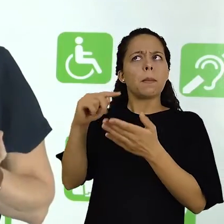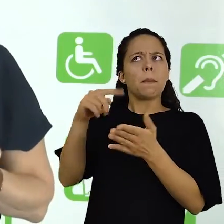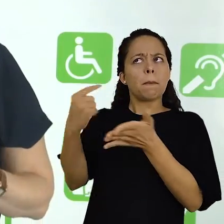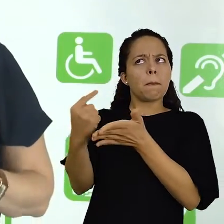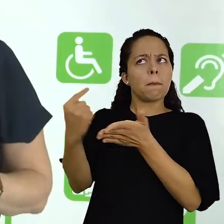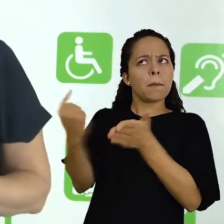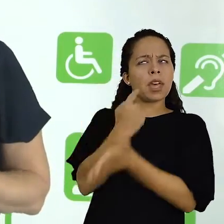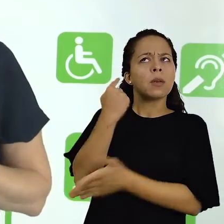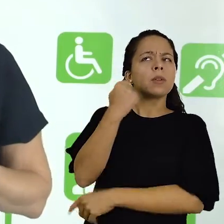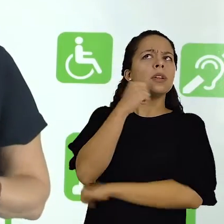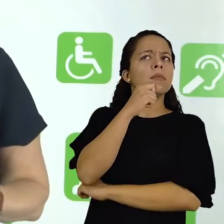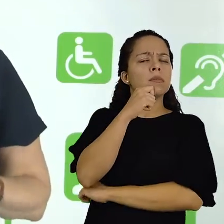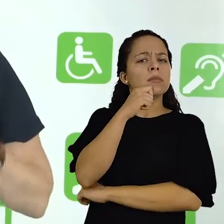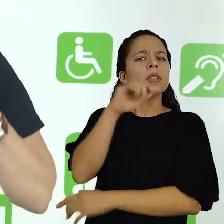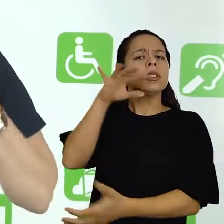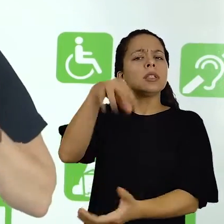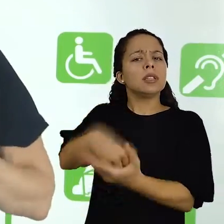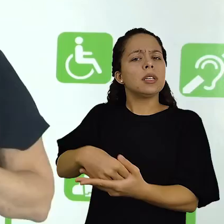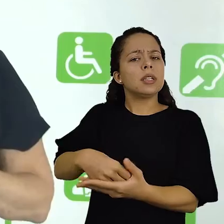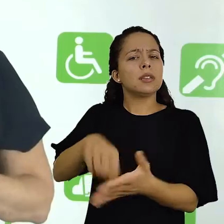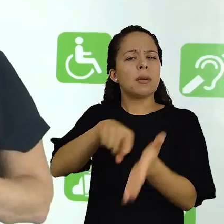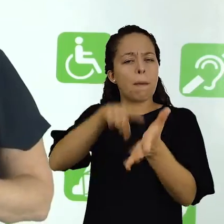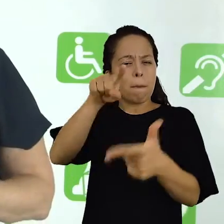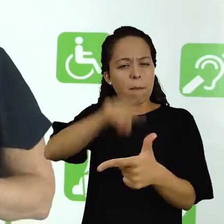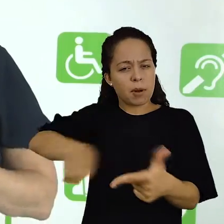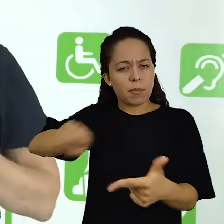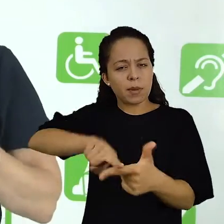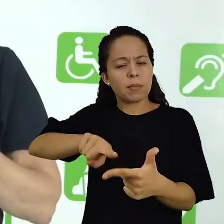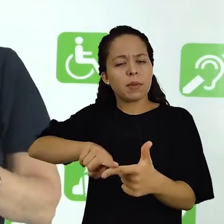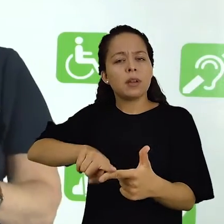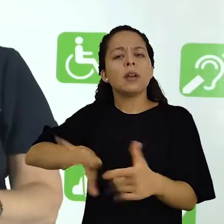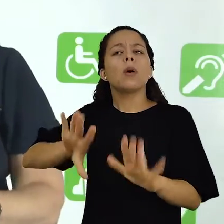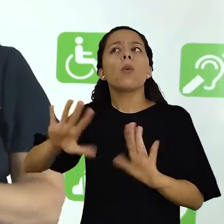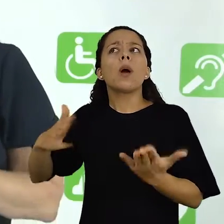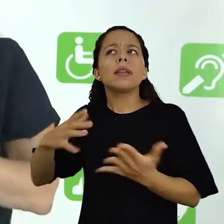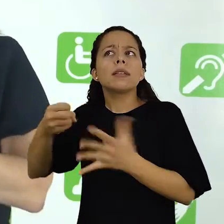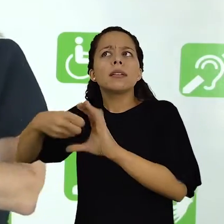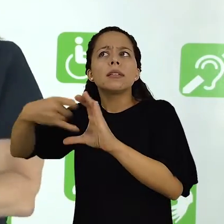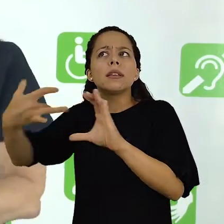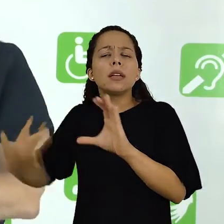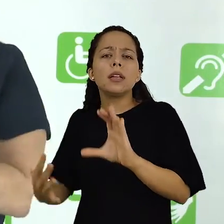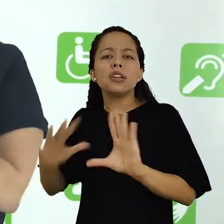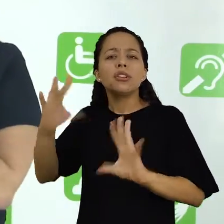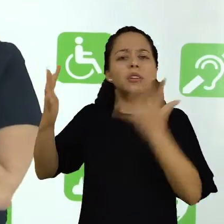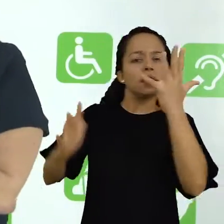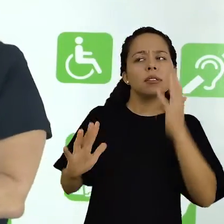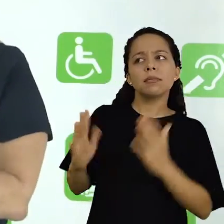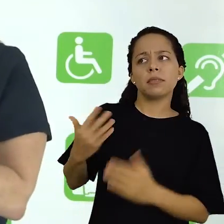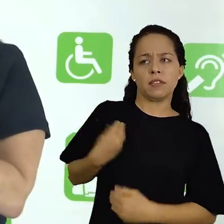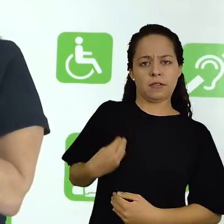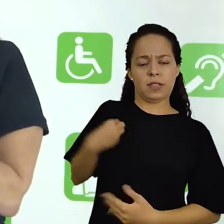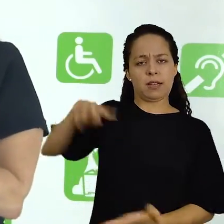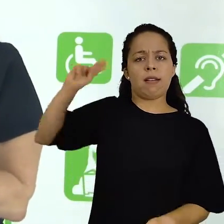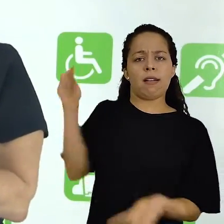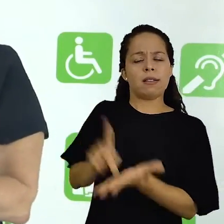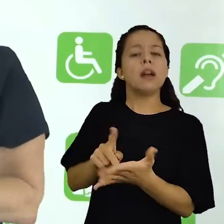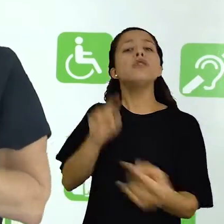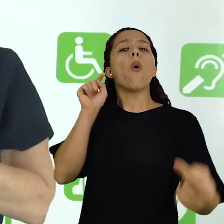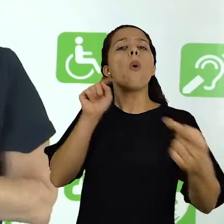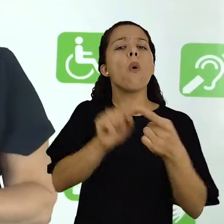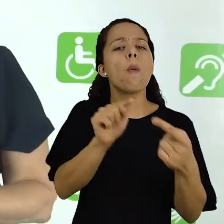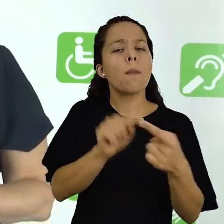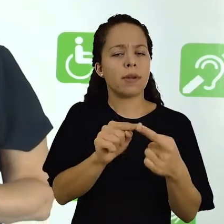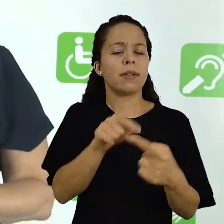questionar quais aspectos da realidade eles estão relacionados com o problema de pesquisa que você